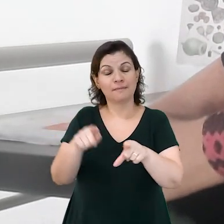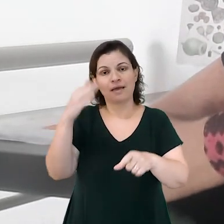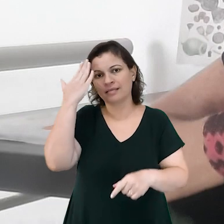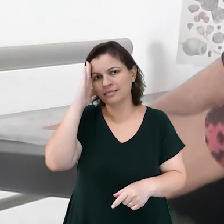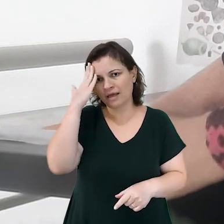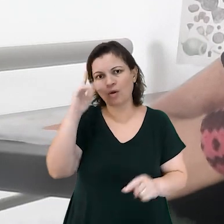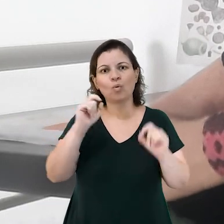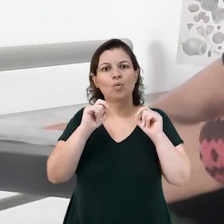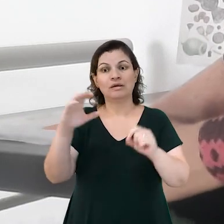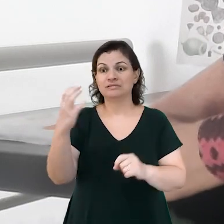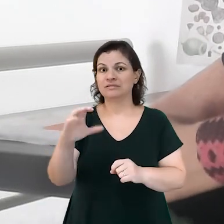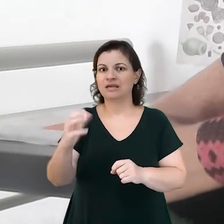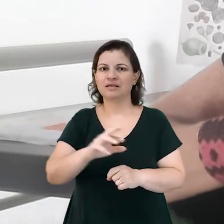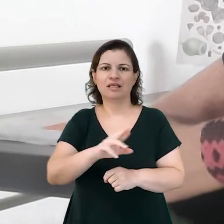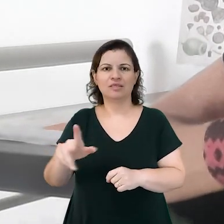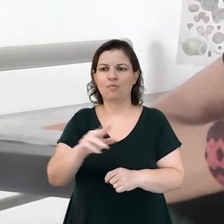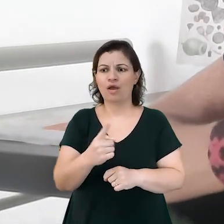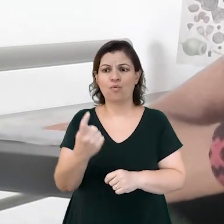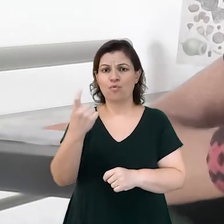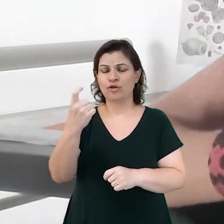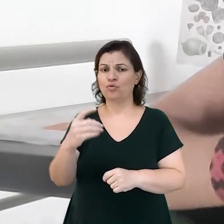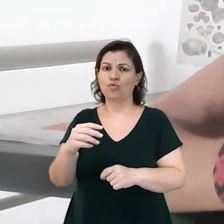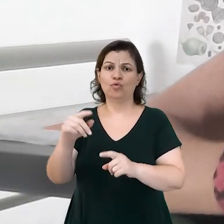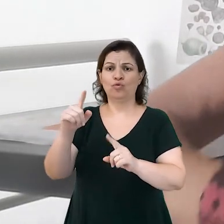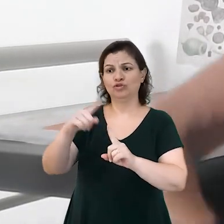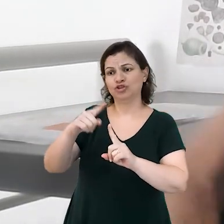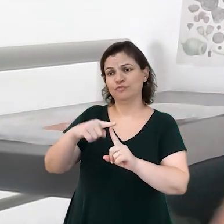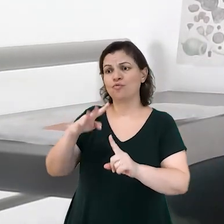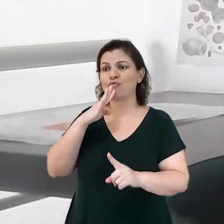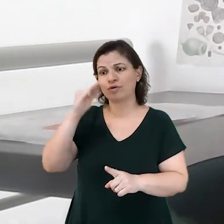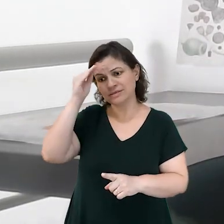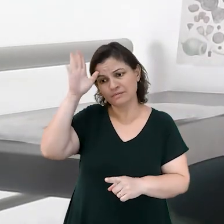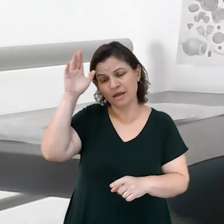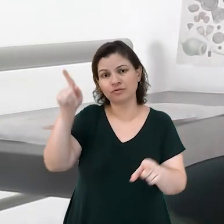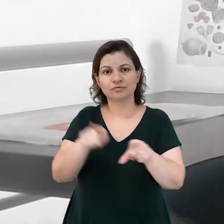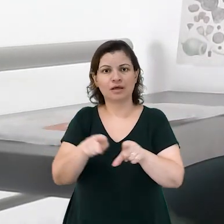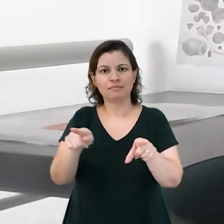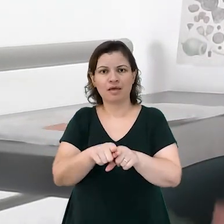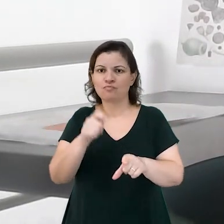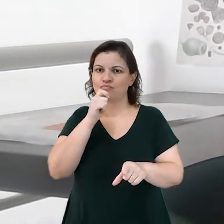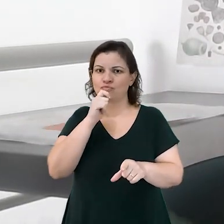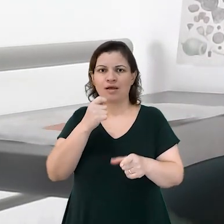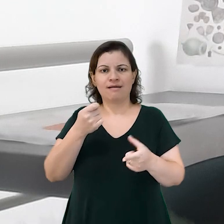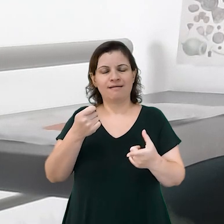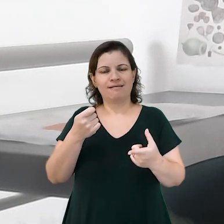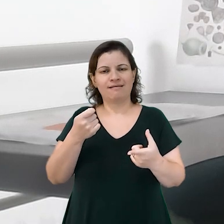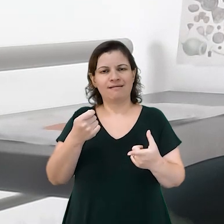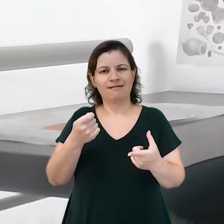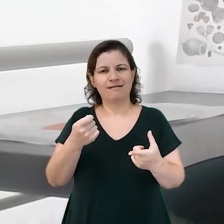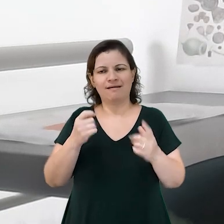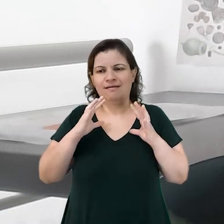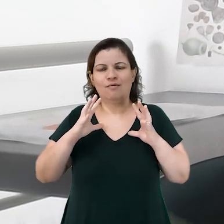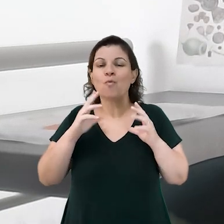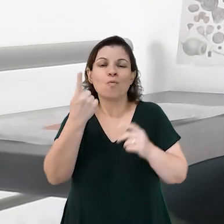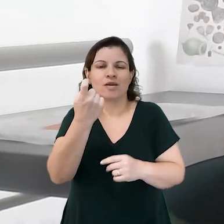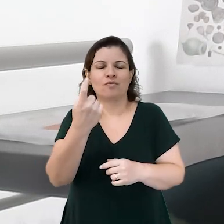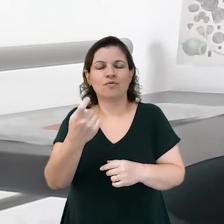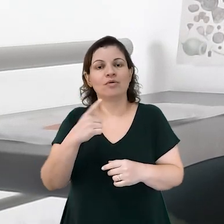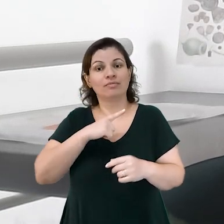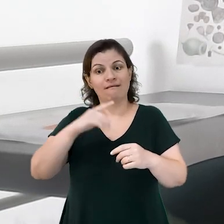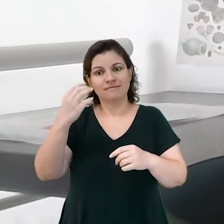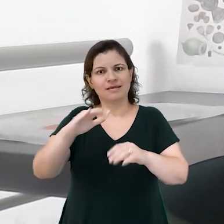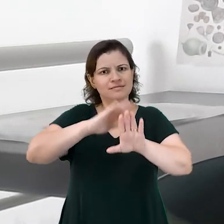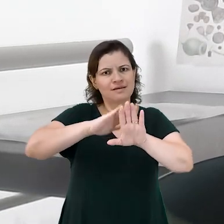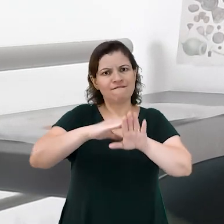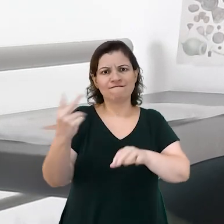entendimento de que a ciência não é o único tipo de conhecimento relevante e não é neutra. Ao contrário, a ciência tem por trás